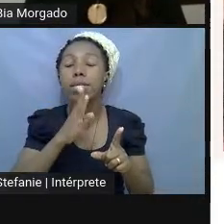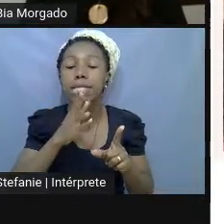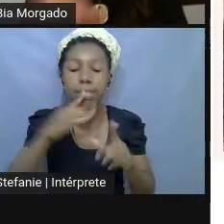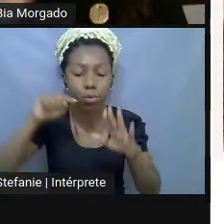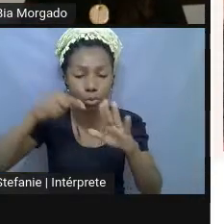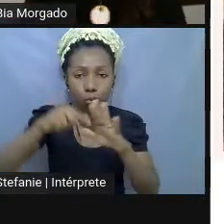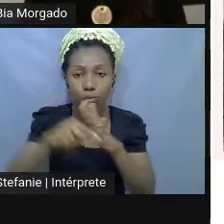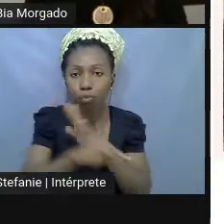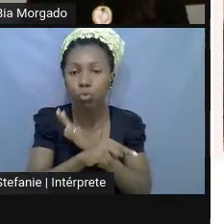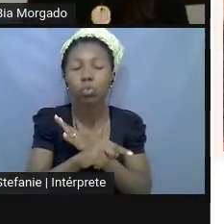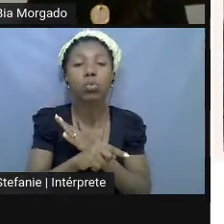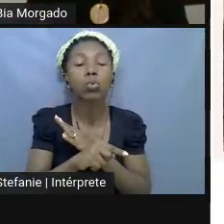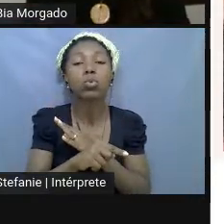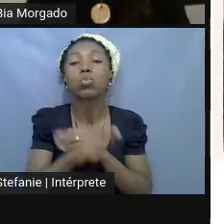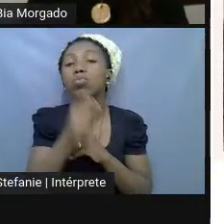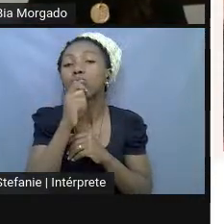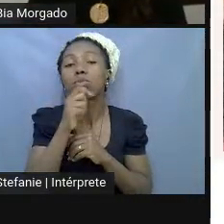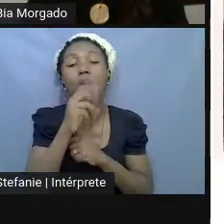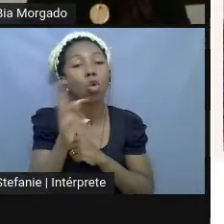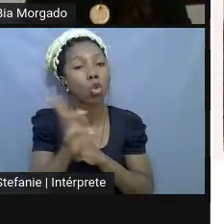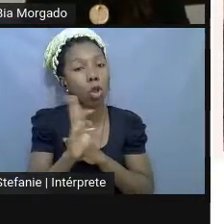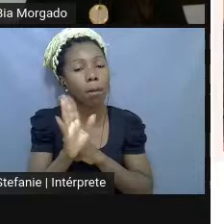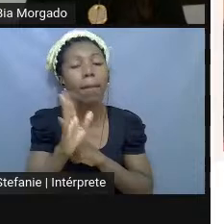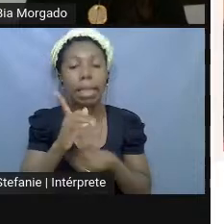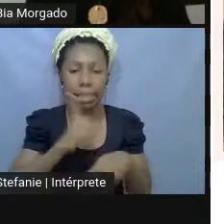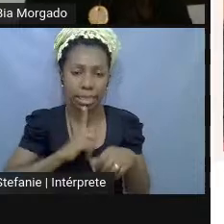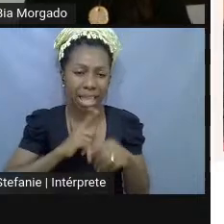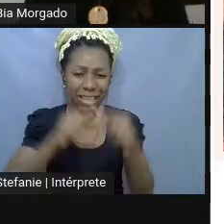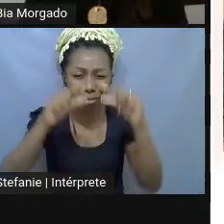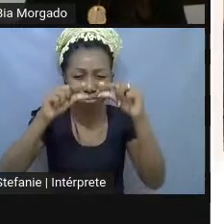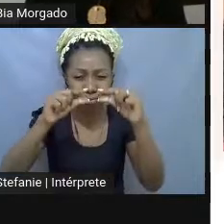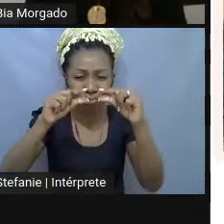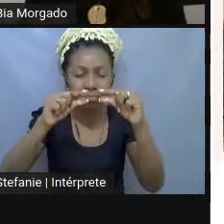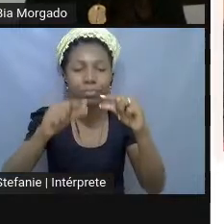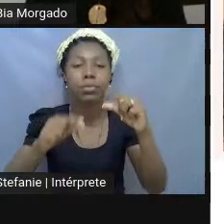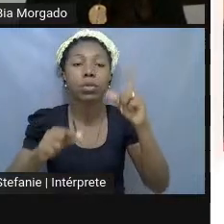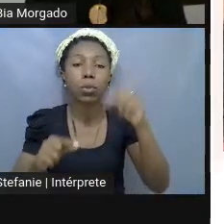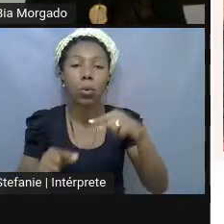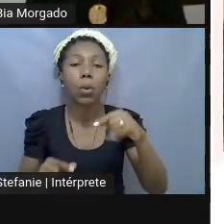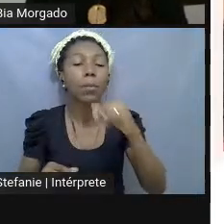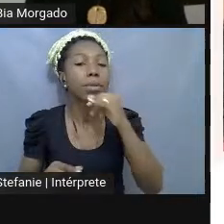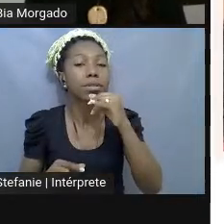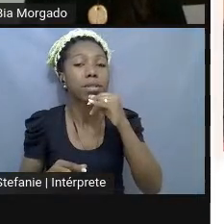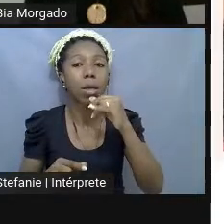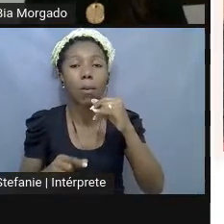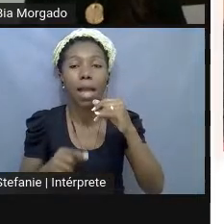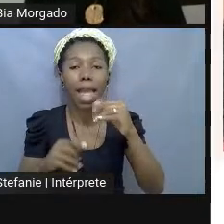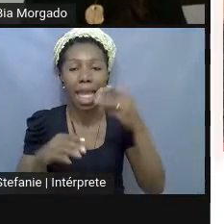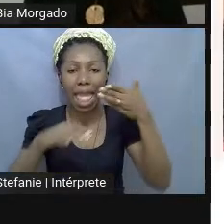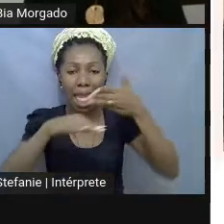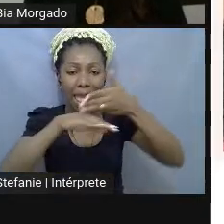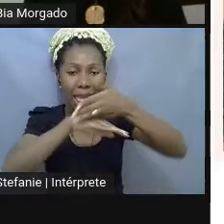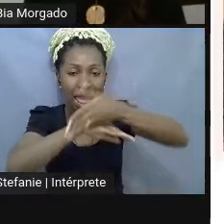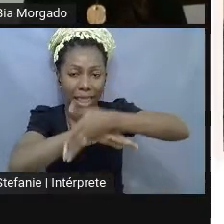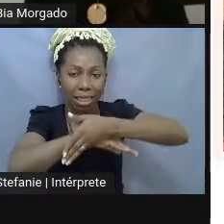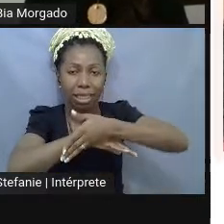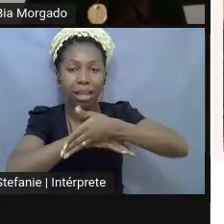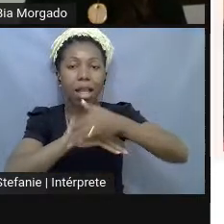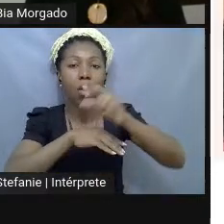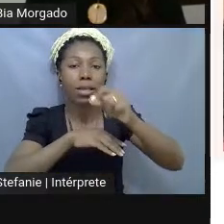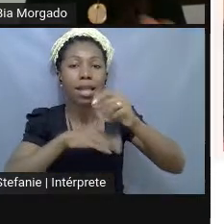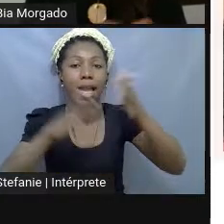atrás ele coloca o nome da obra que tem escrito, né, a palavra mergulho do corpo quando você entra nessa caixa, nessa caixa d'água.